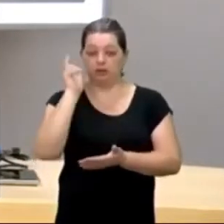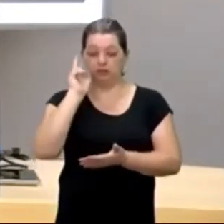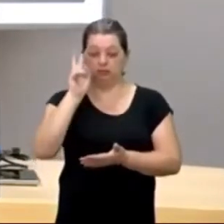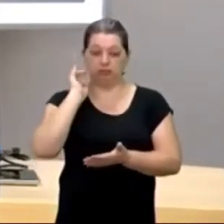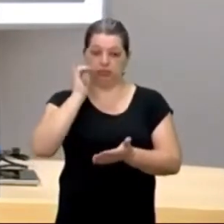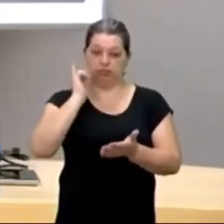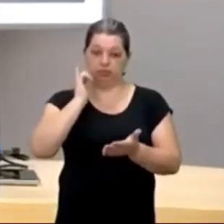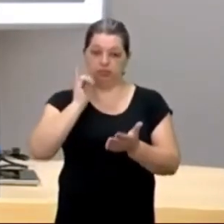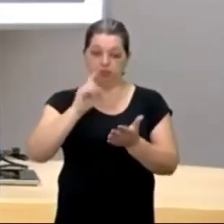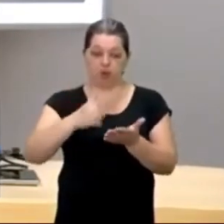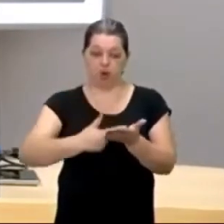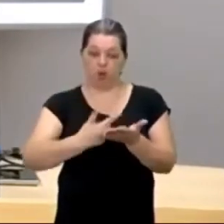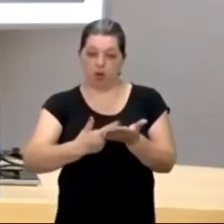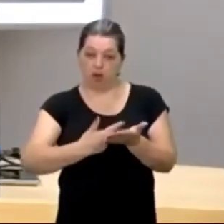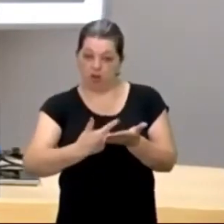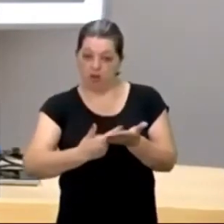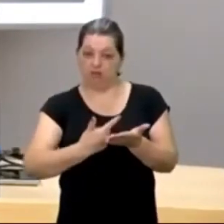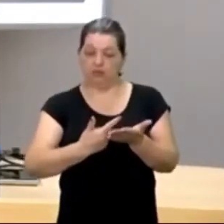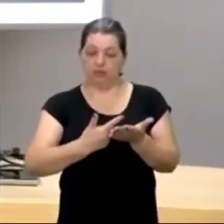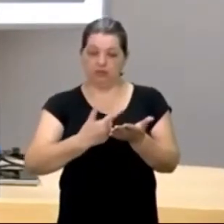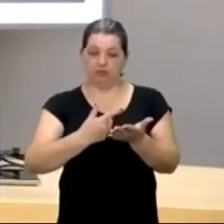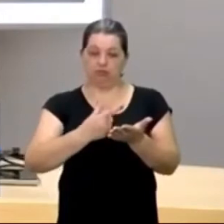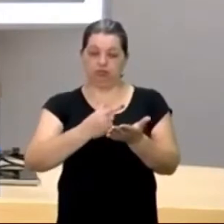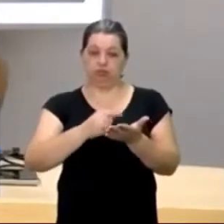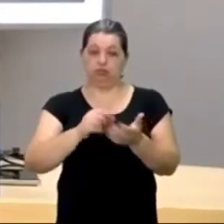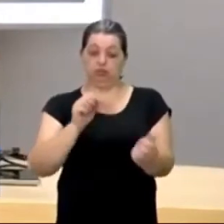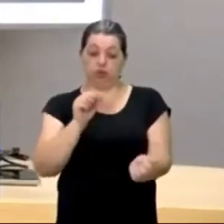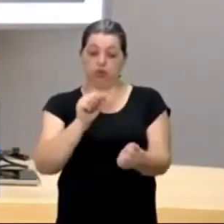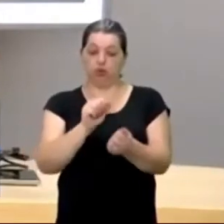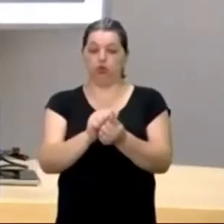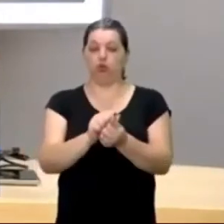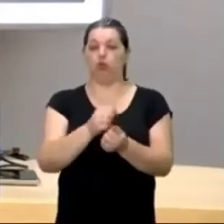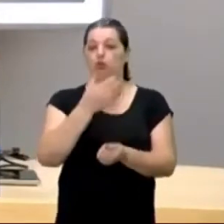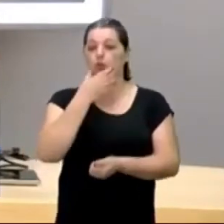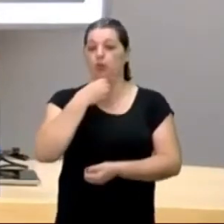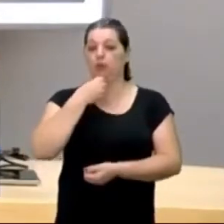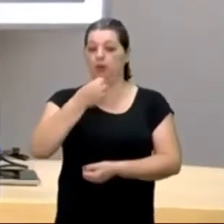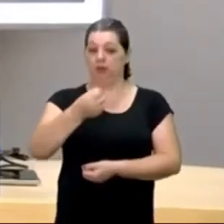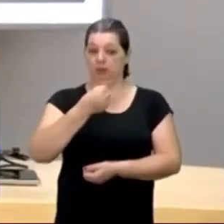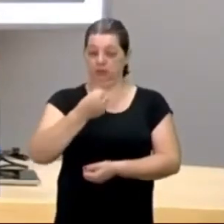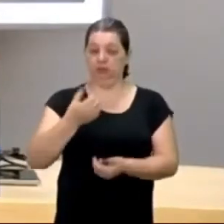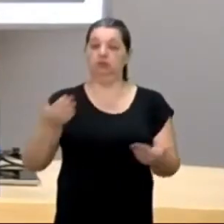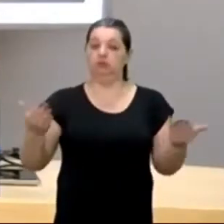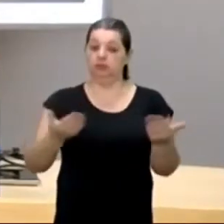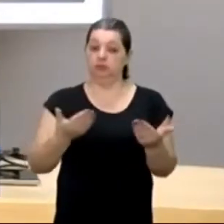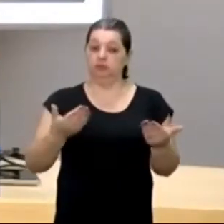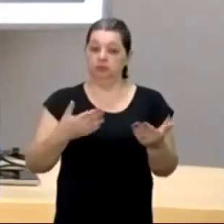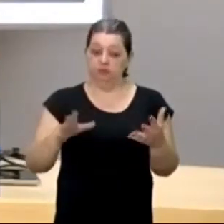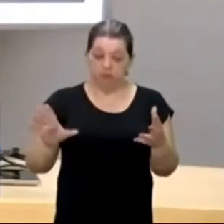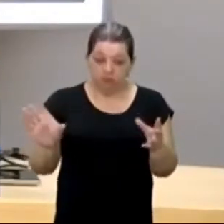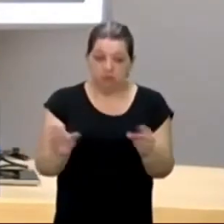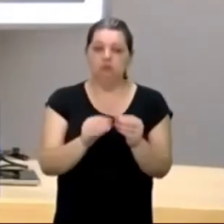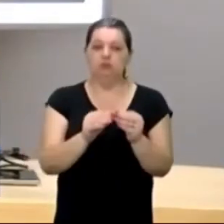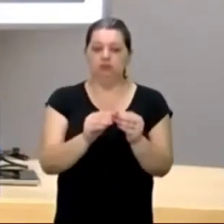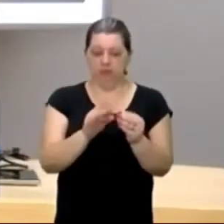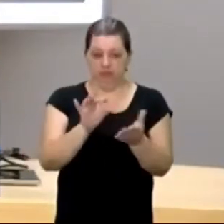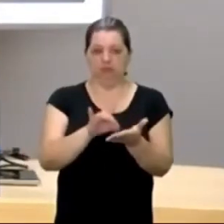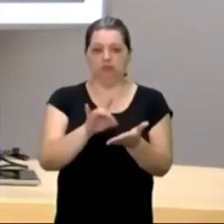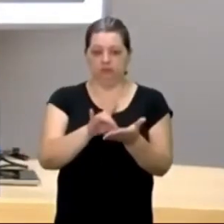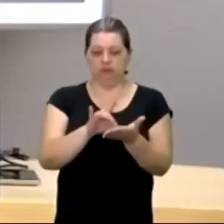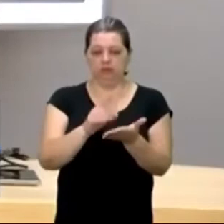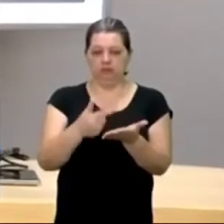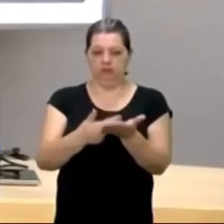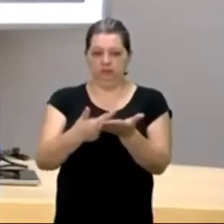jornalista, então, o acontece, agora vamos chegar, no momento que você queria, resumão mesmo, resumão mesmo do livro,